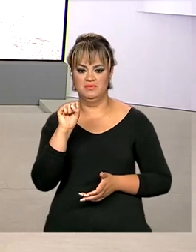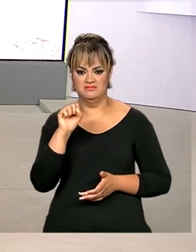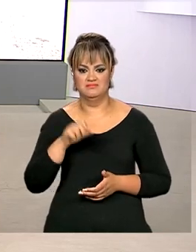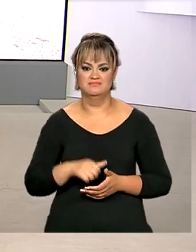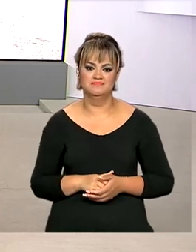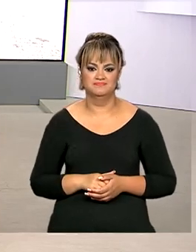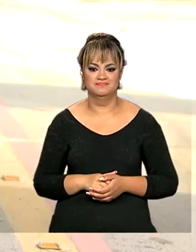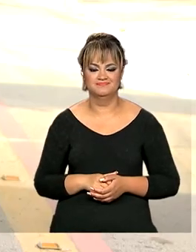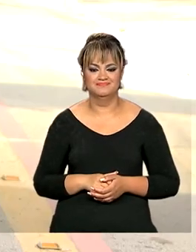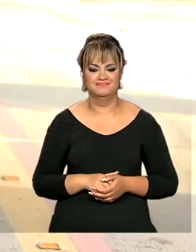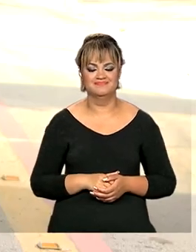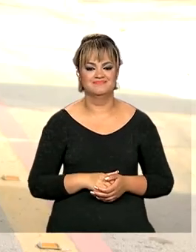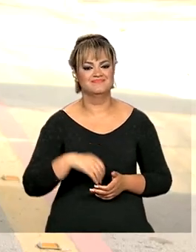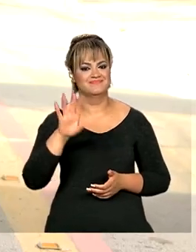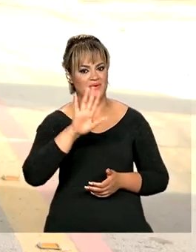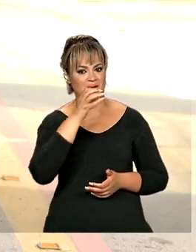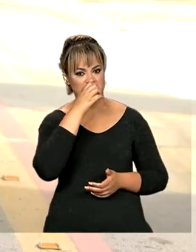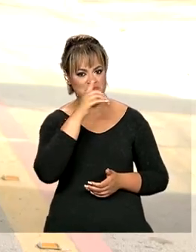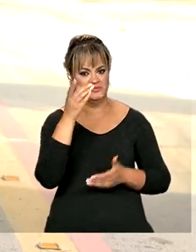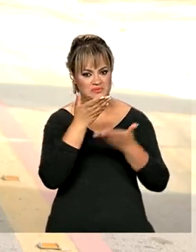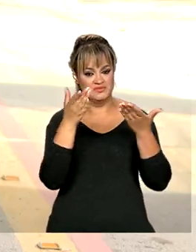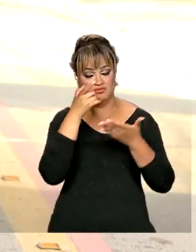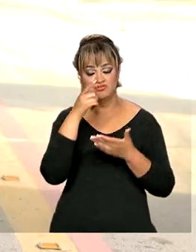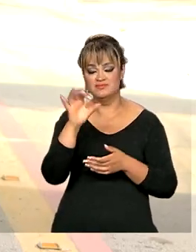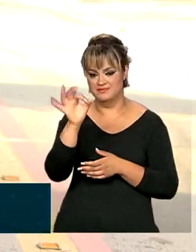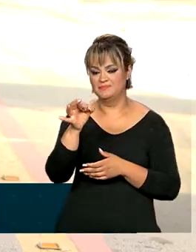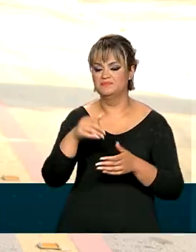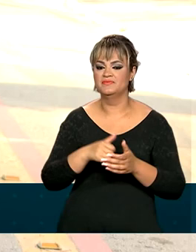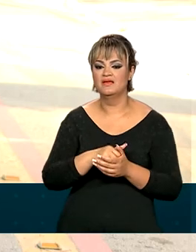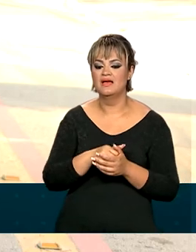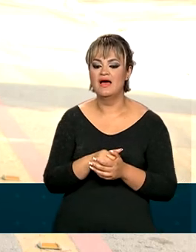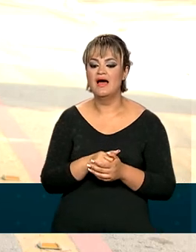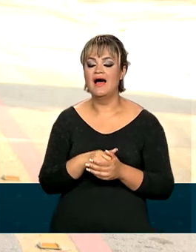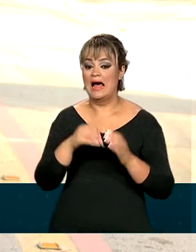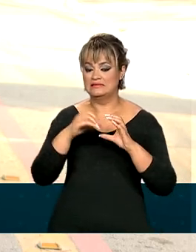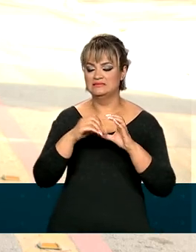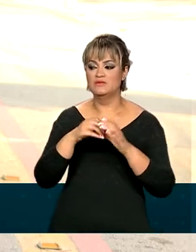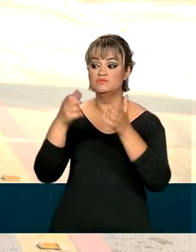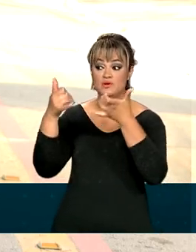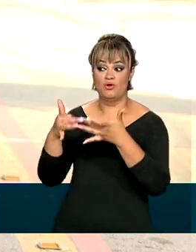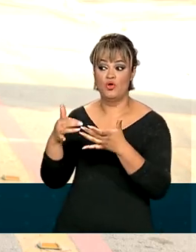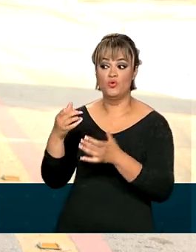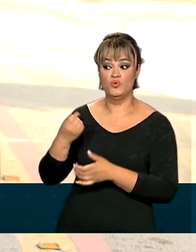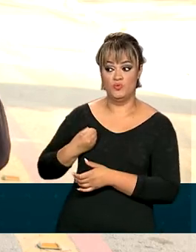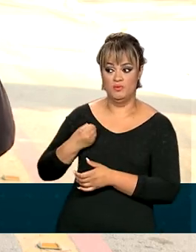Oi Renata, bom dia para você, bom dia a todos. É isso mesmo, assim como a Anatel definiu o código